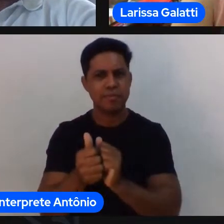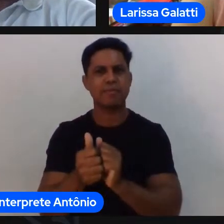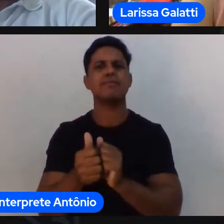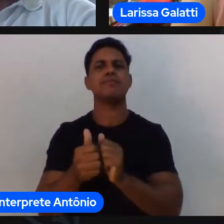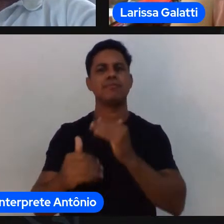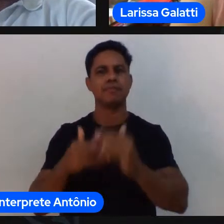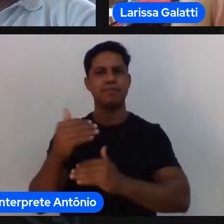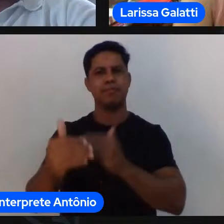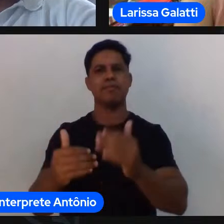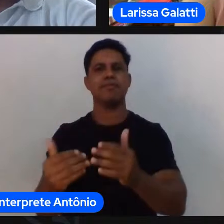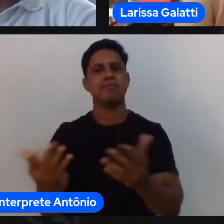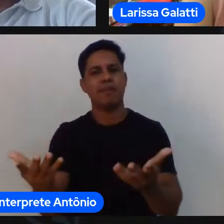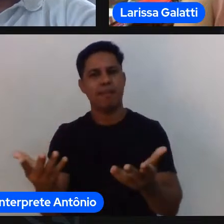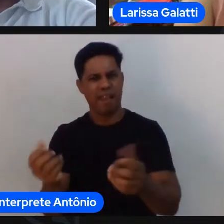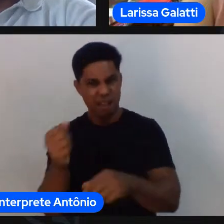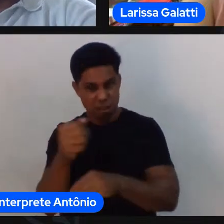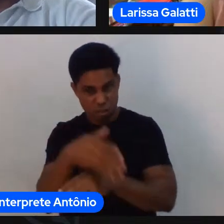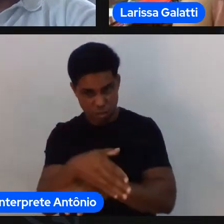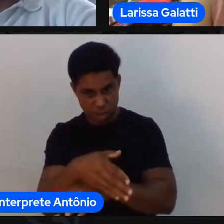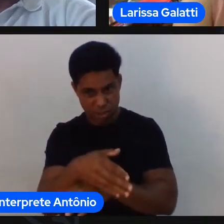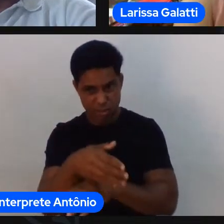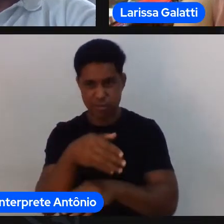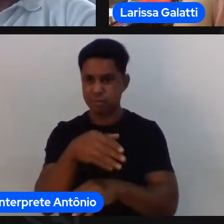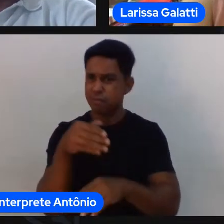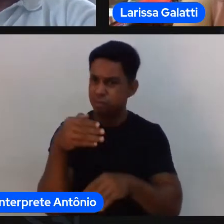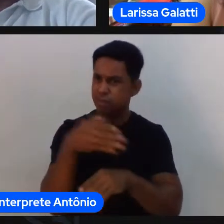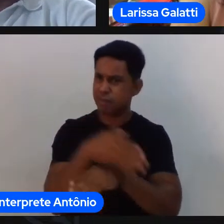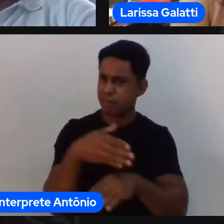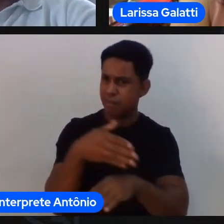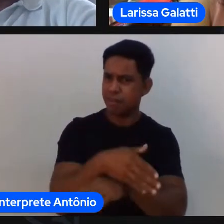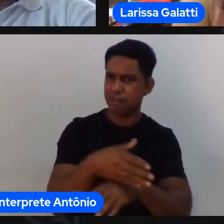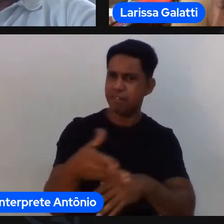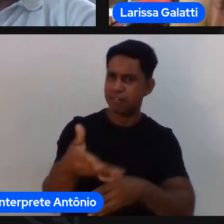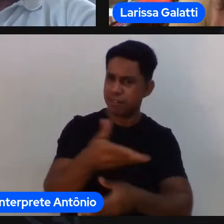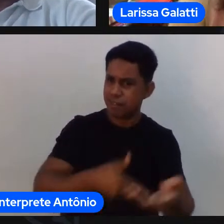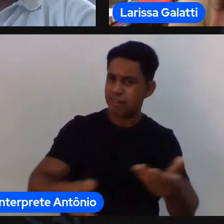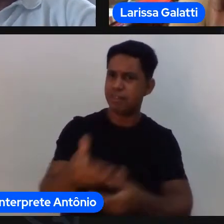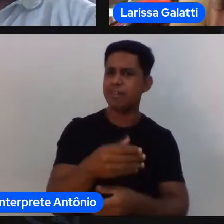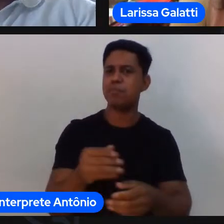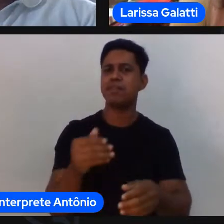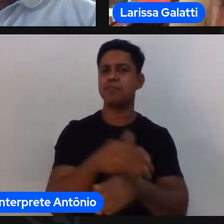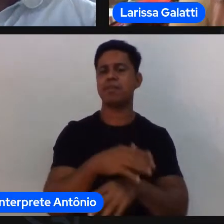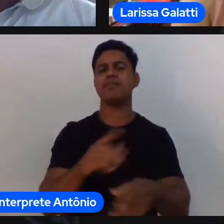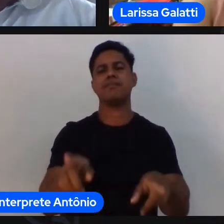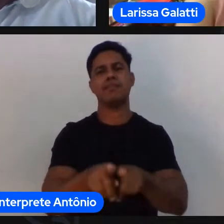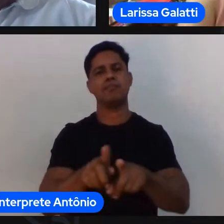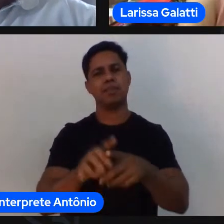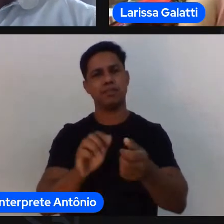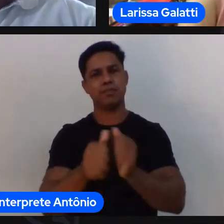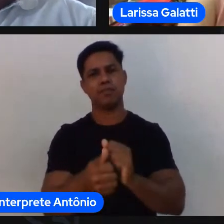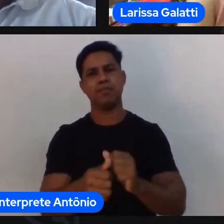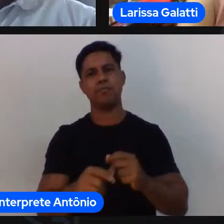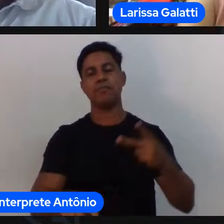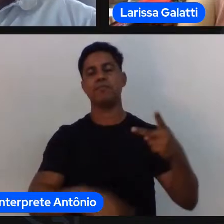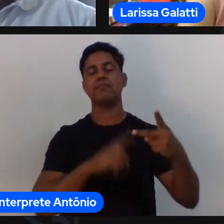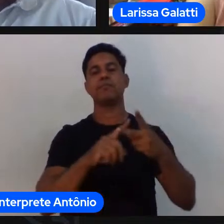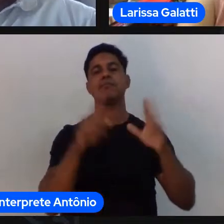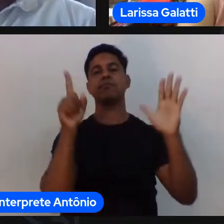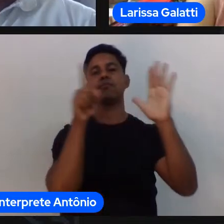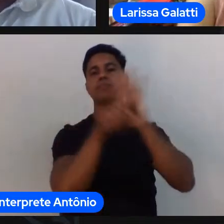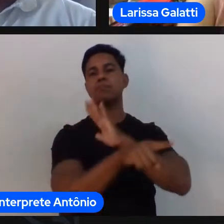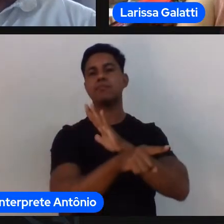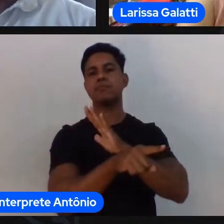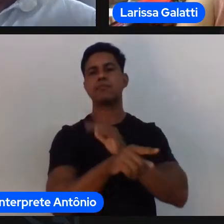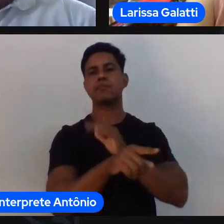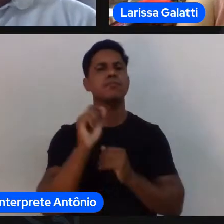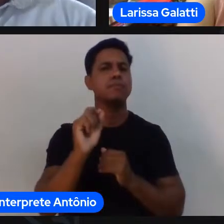eu acho ruim perder né no esporte de participação e aí agora a próxima pergunta que é sobre o TGFU o TGFU